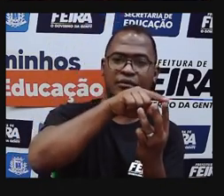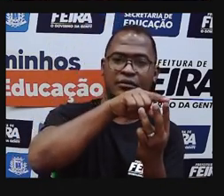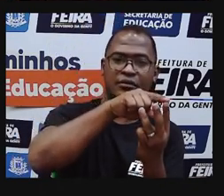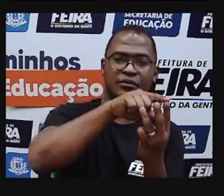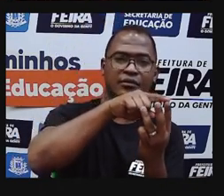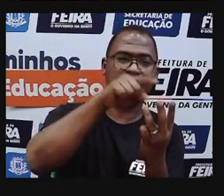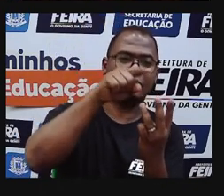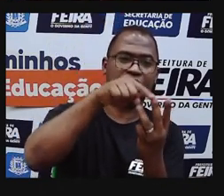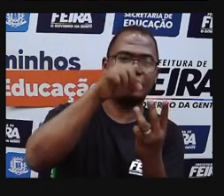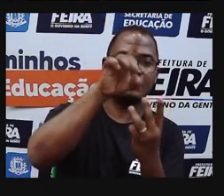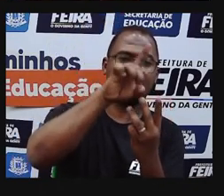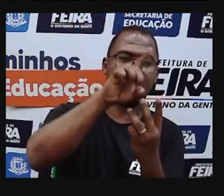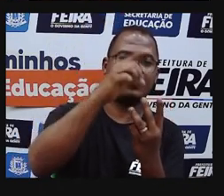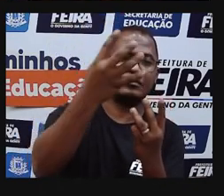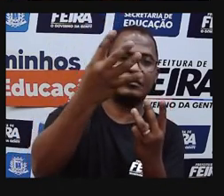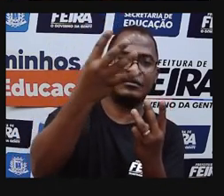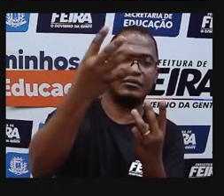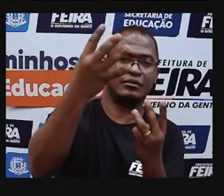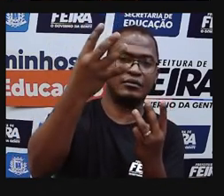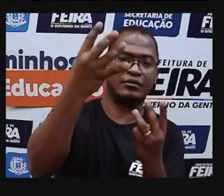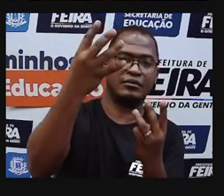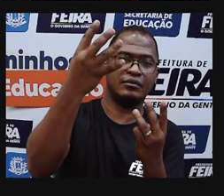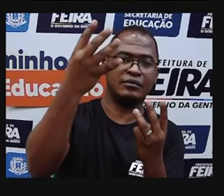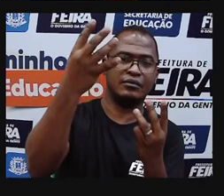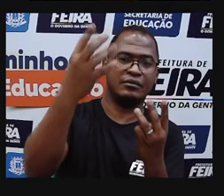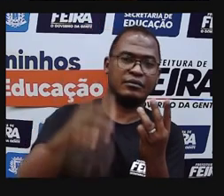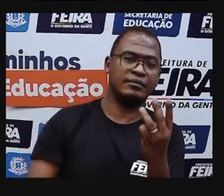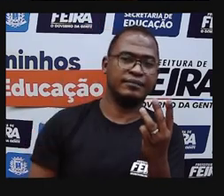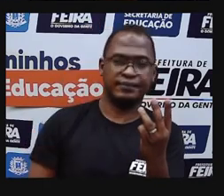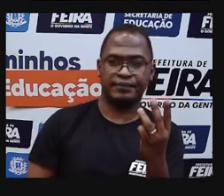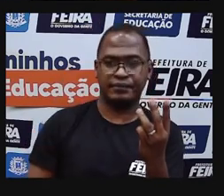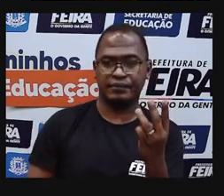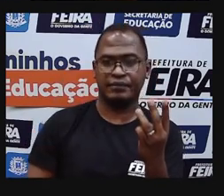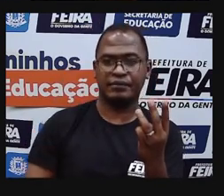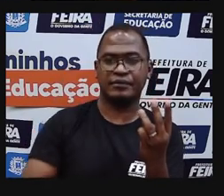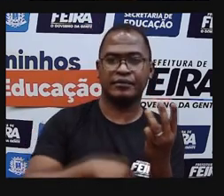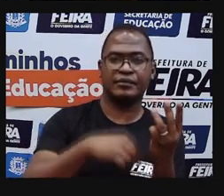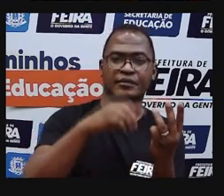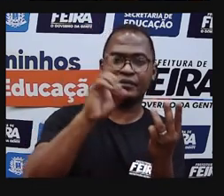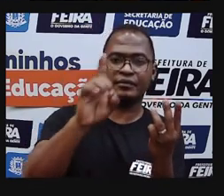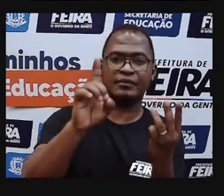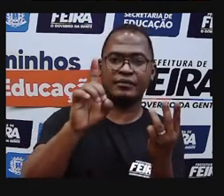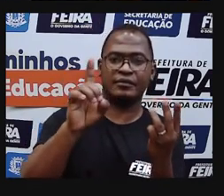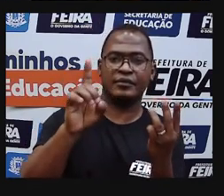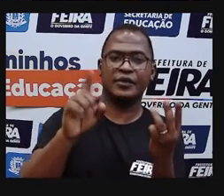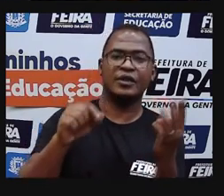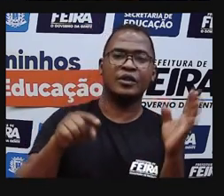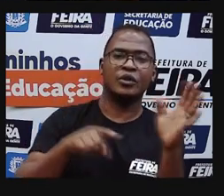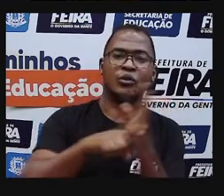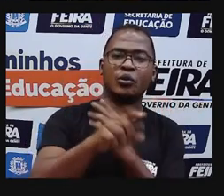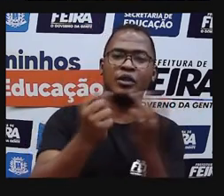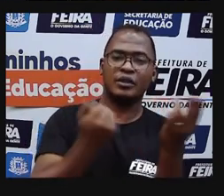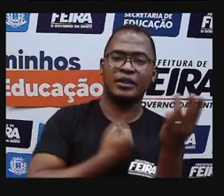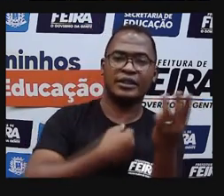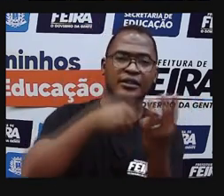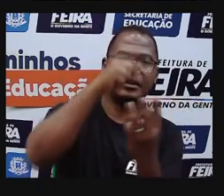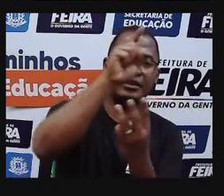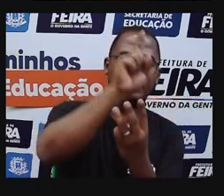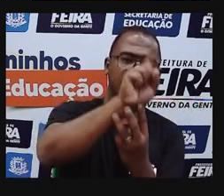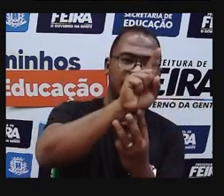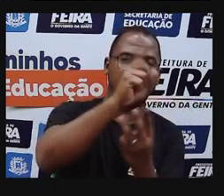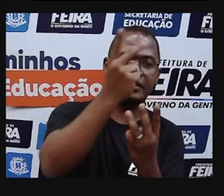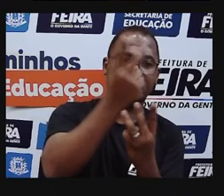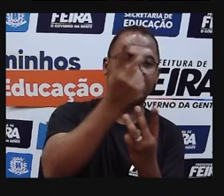Sair. Letra B. Quantas dezenas tem o número? Cento e vinte e nove. Dezenas você sabe que é de dez e dez.